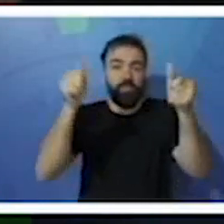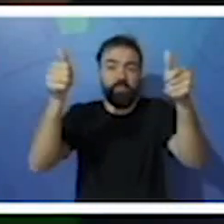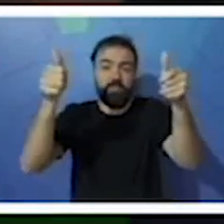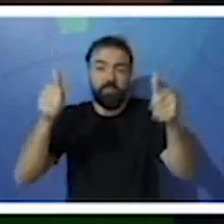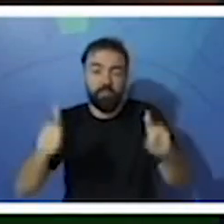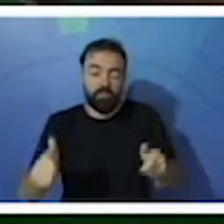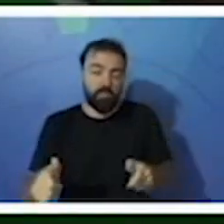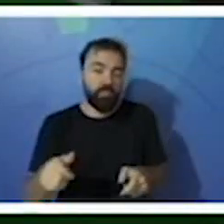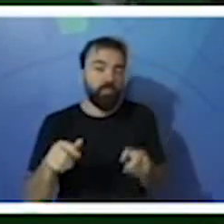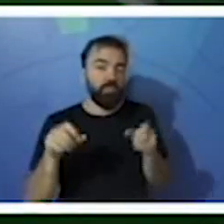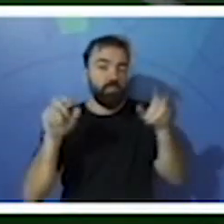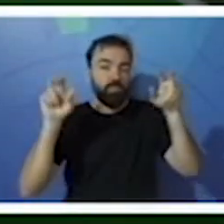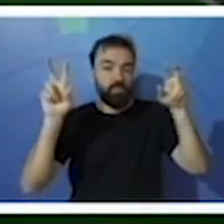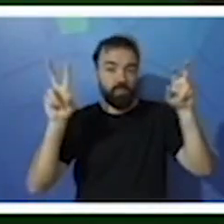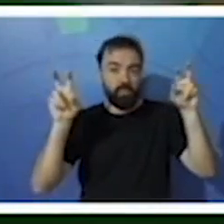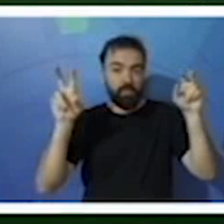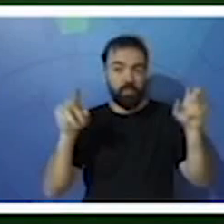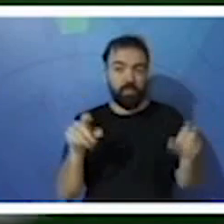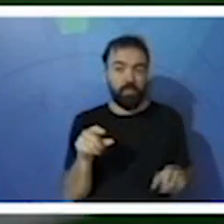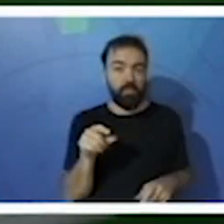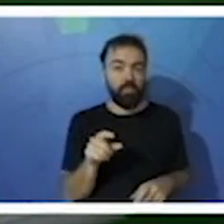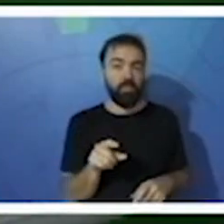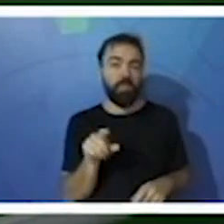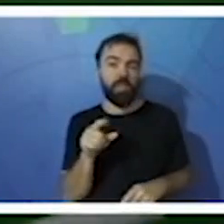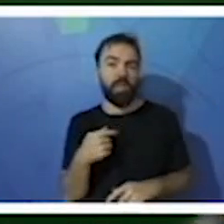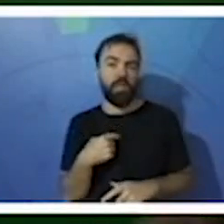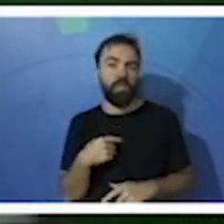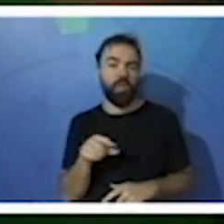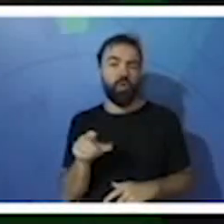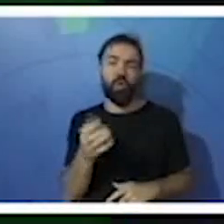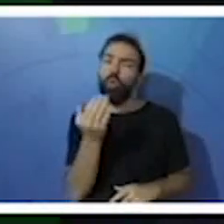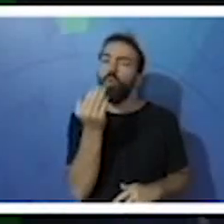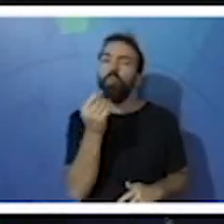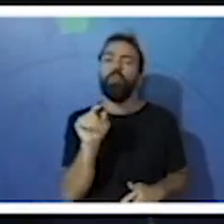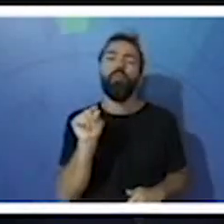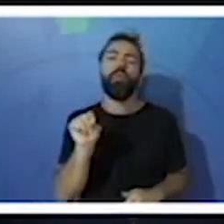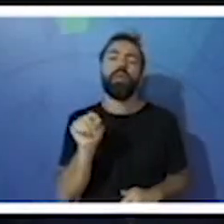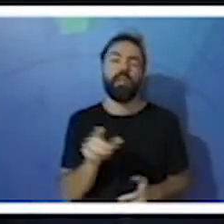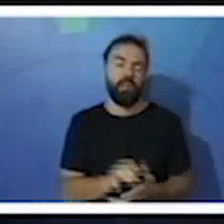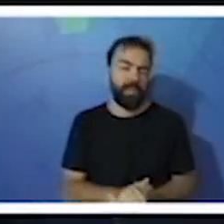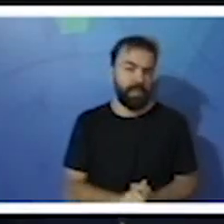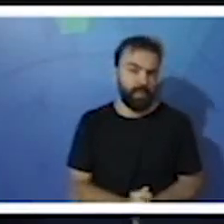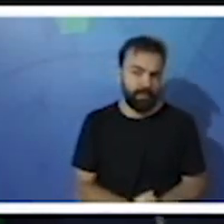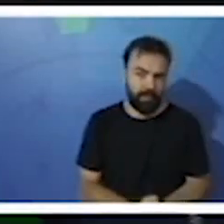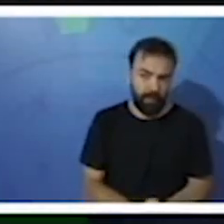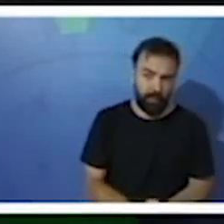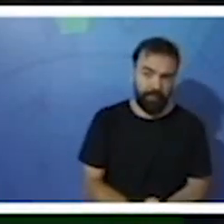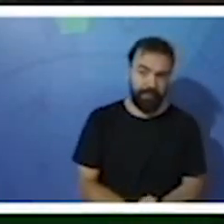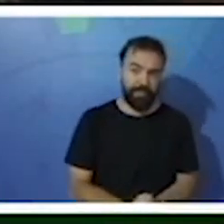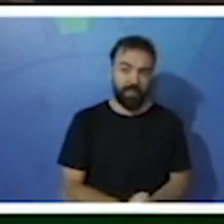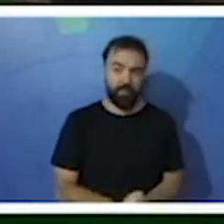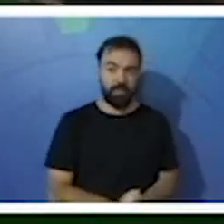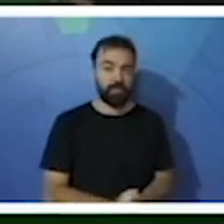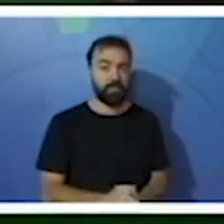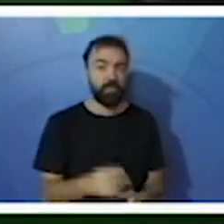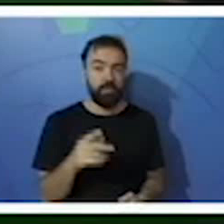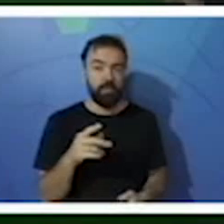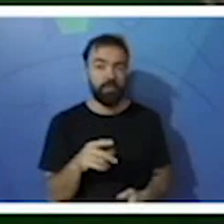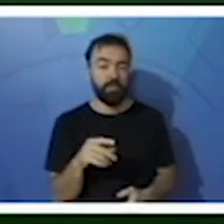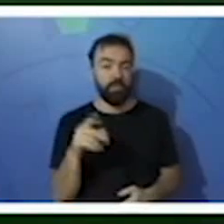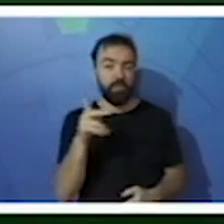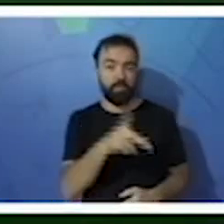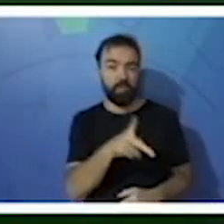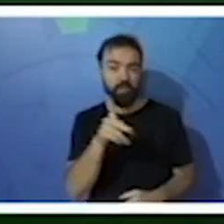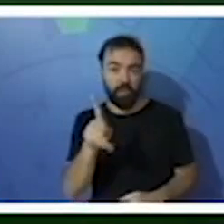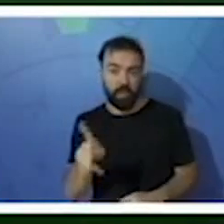como título, adivinha o que eu como? A professora Mônica, então, explicou que